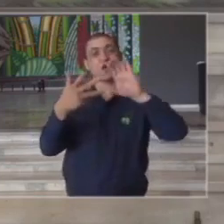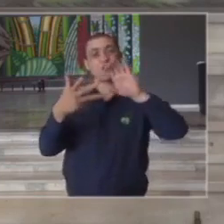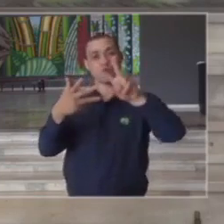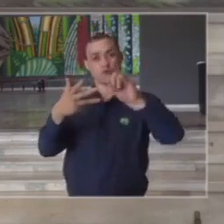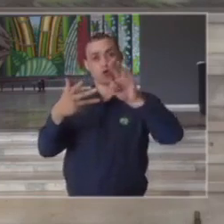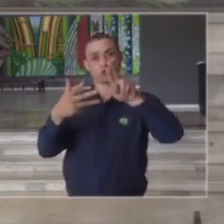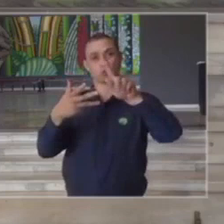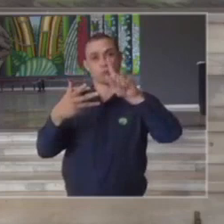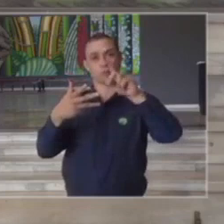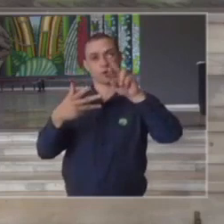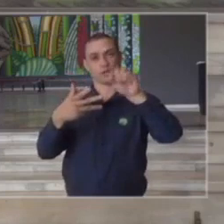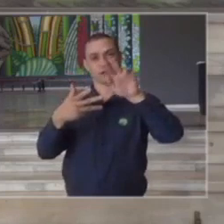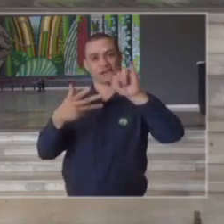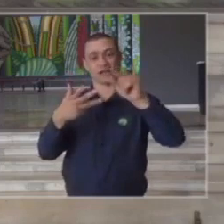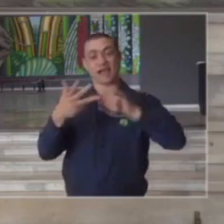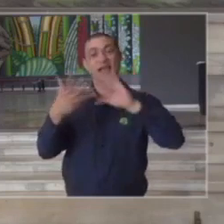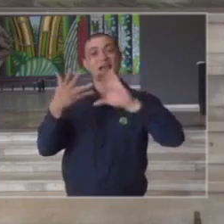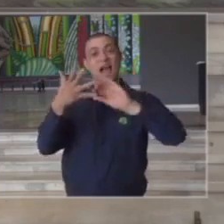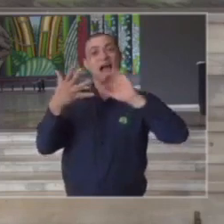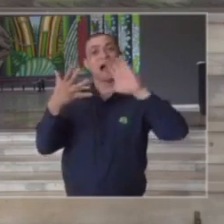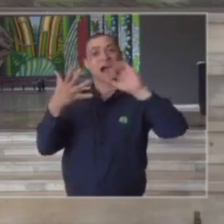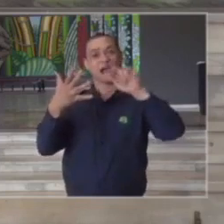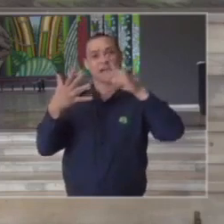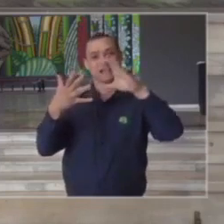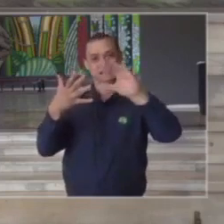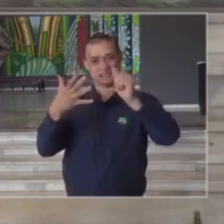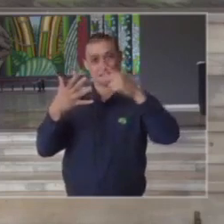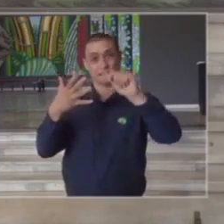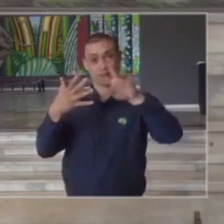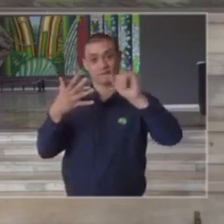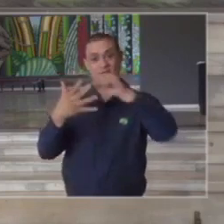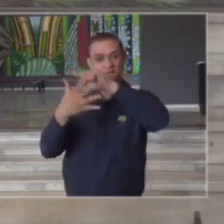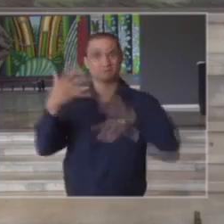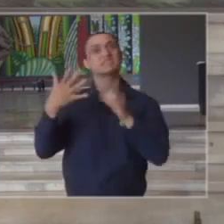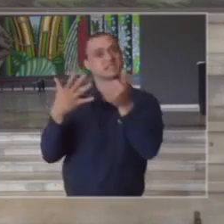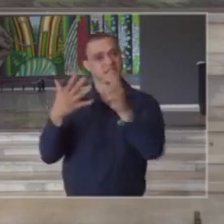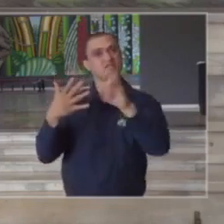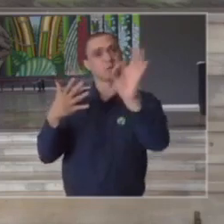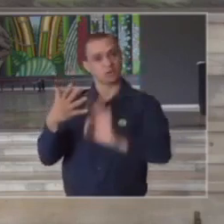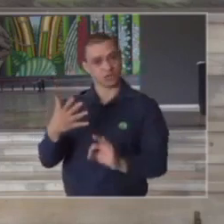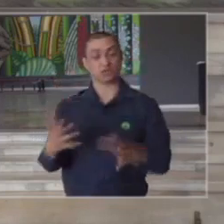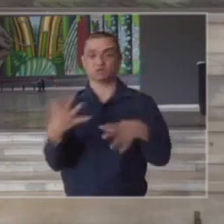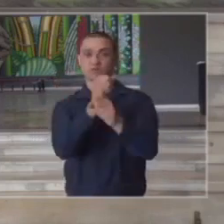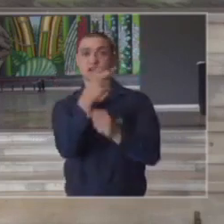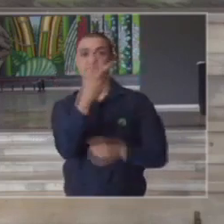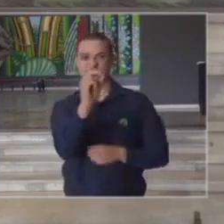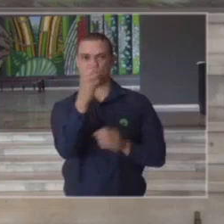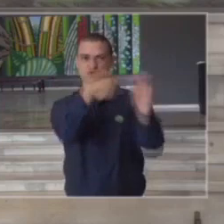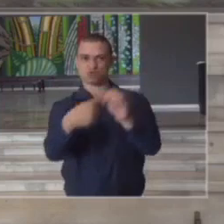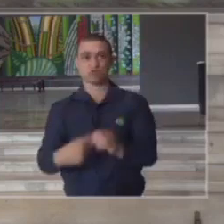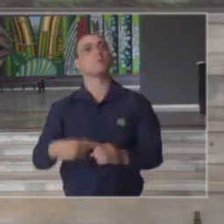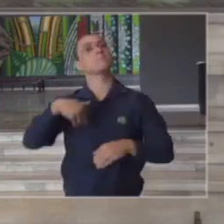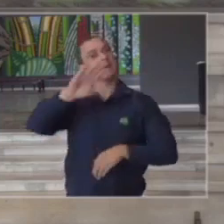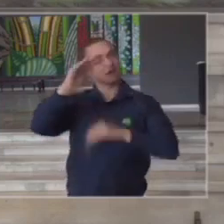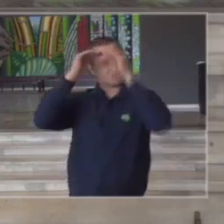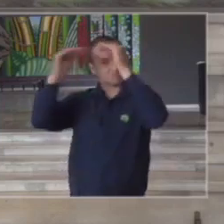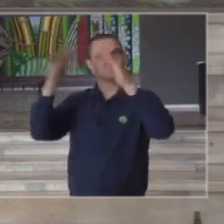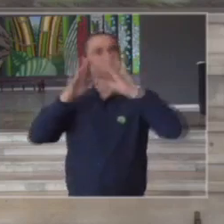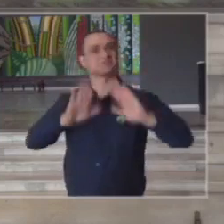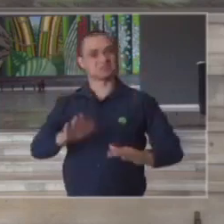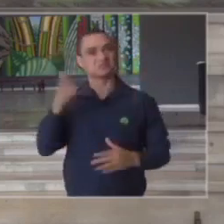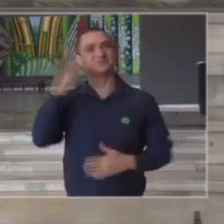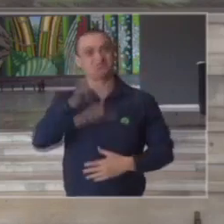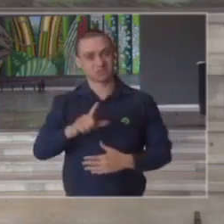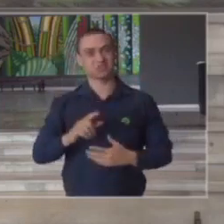Caçapava com 65% de isolamento foram as 20 cidades que mais respeitaram o isolamento